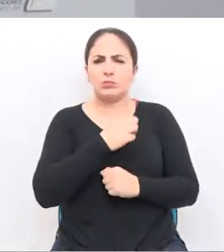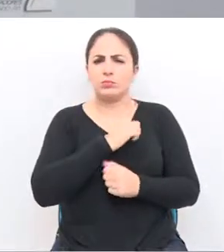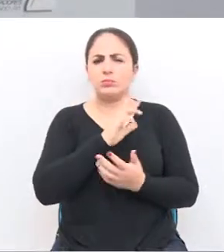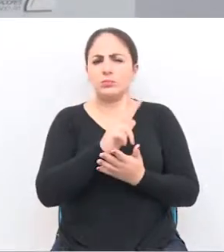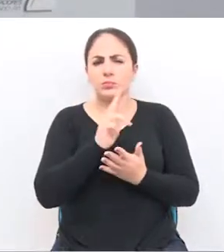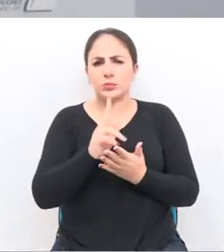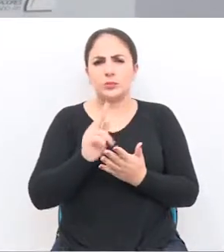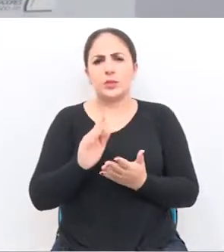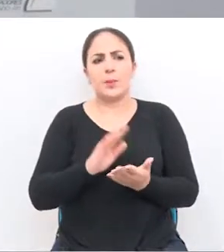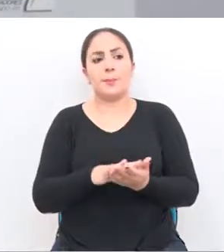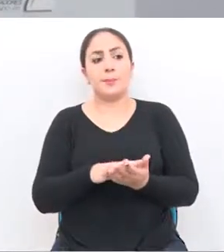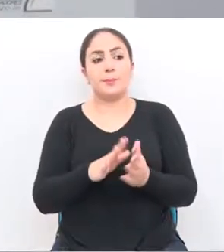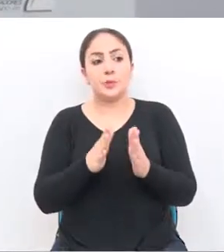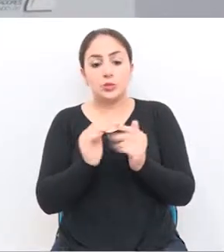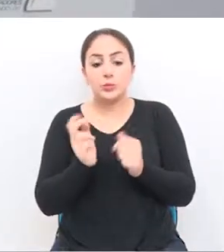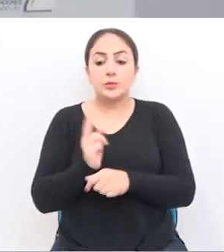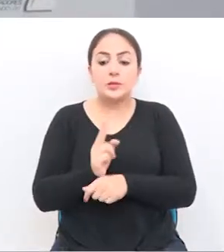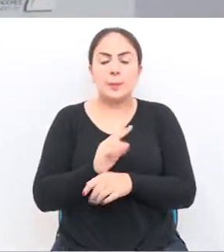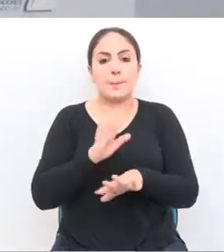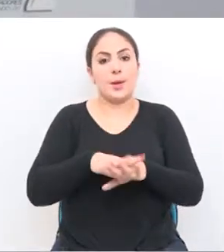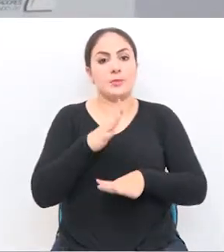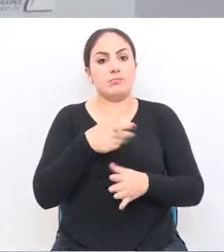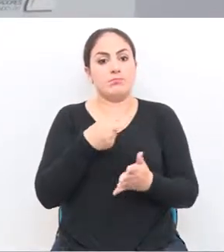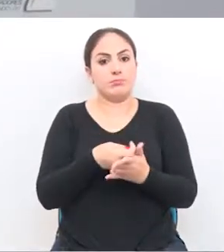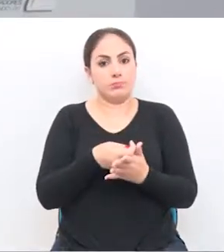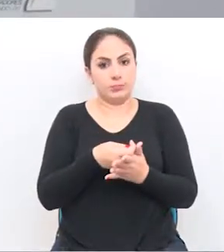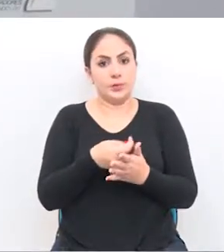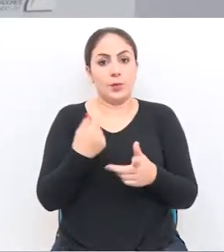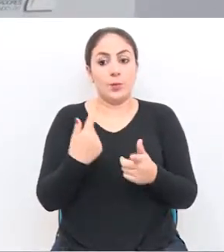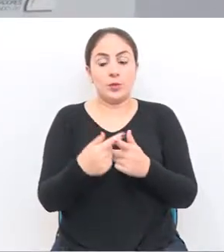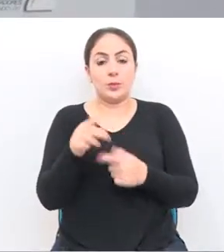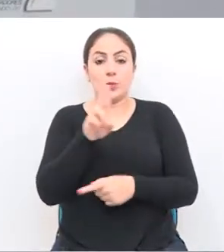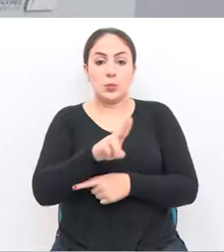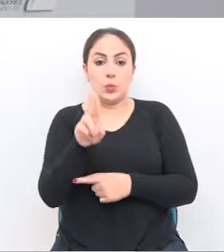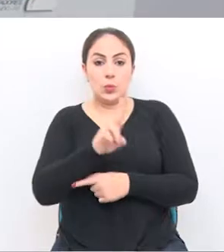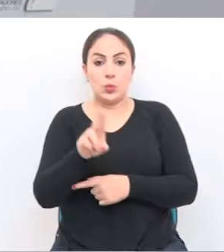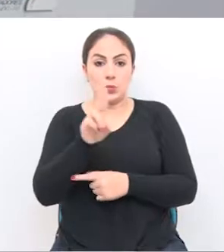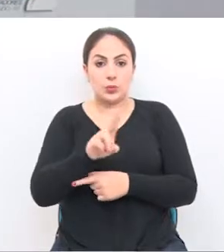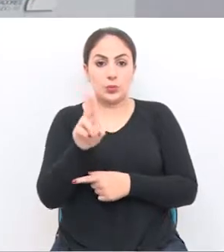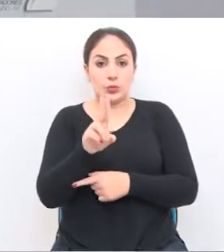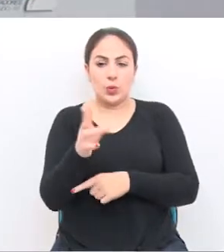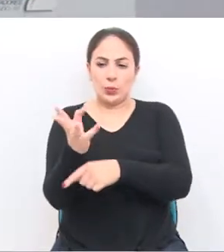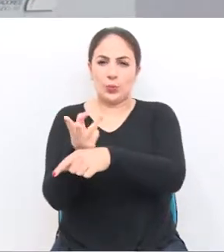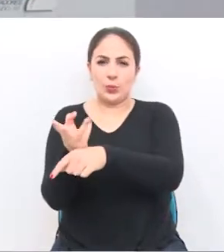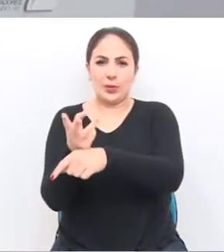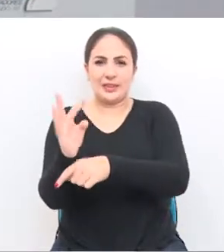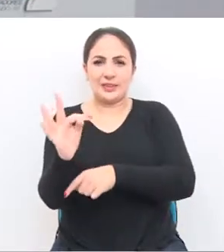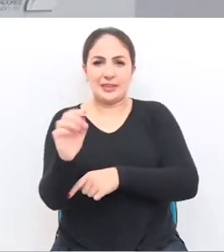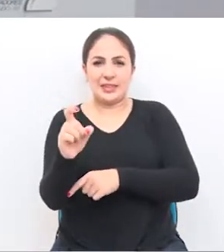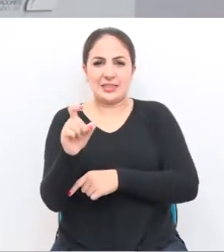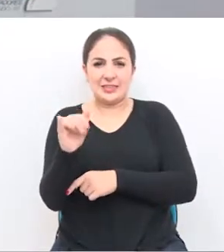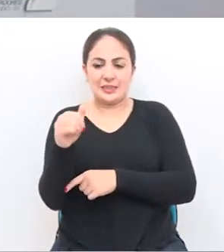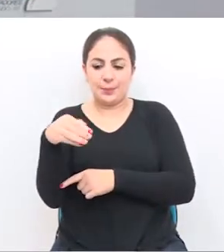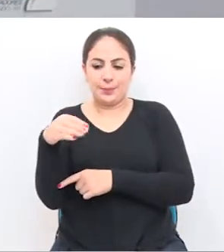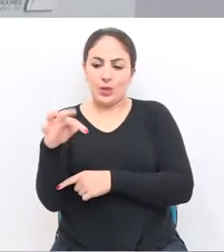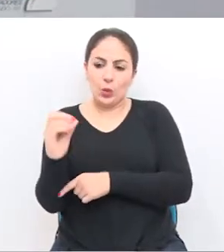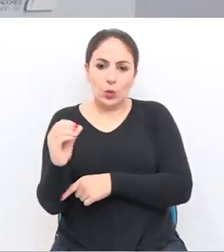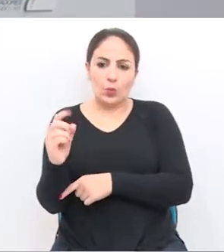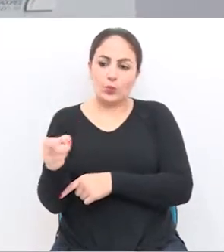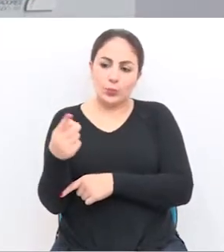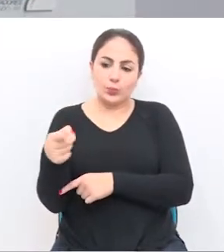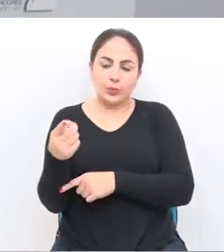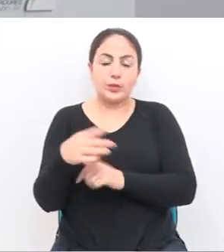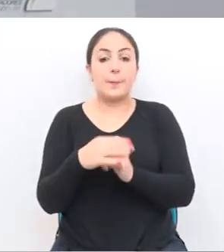Associação dos Taxistas, que estão cobrando, então, uma fiscalização mais rígida e também o uso do taxímetro. Mas alguns motoristas acabam por não ligar o taxímetro,